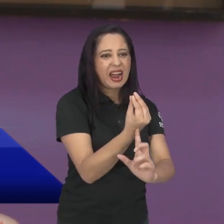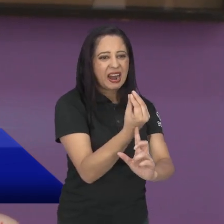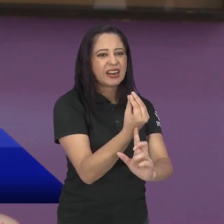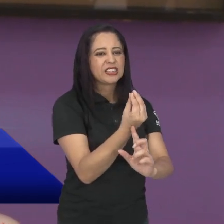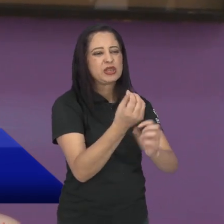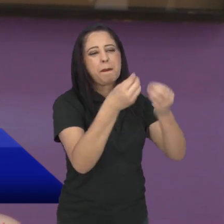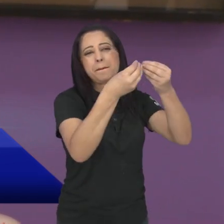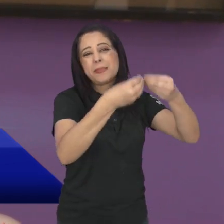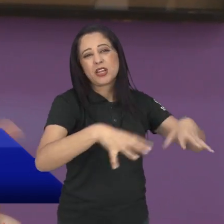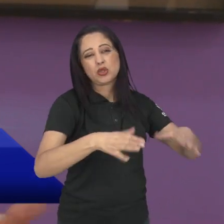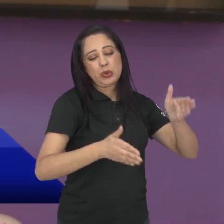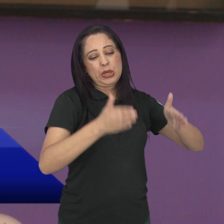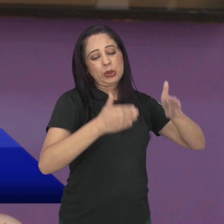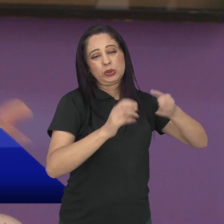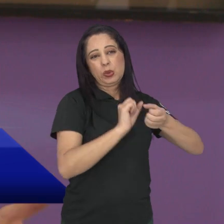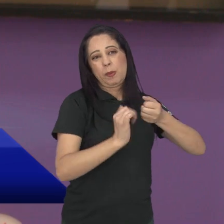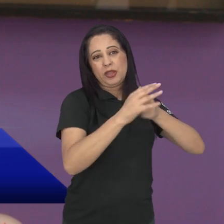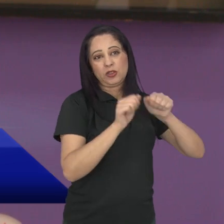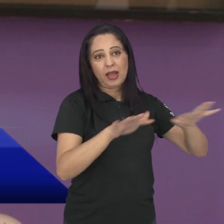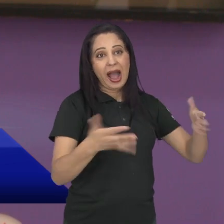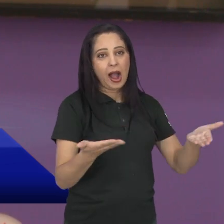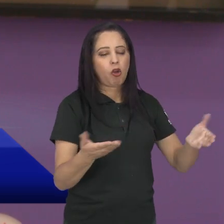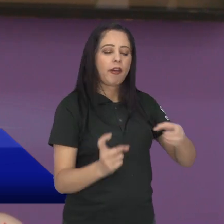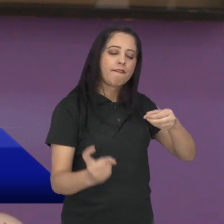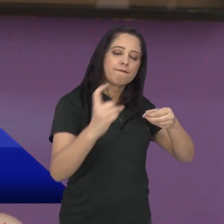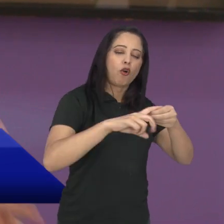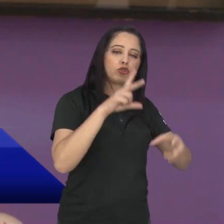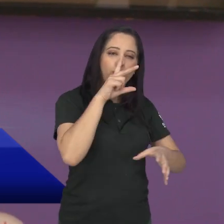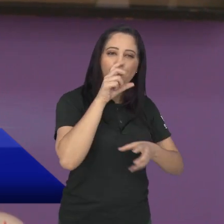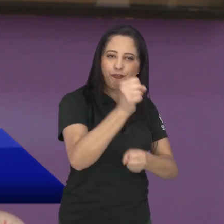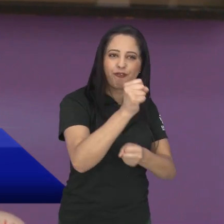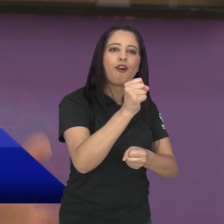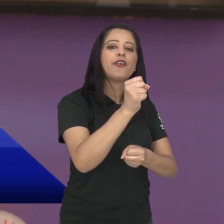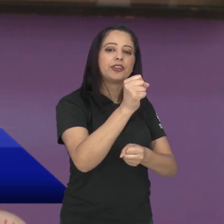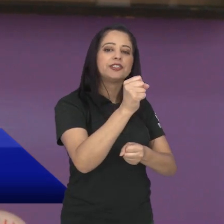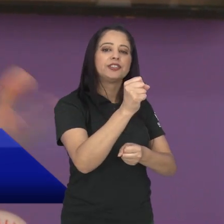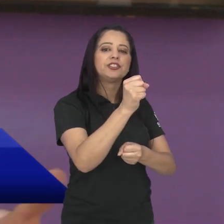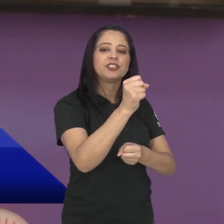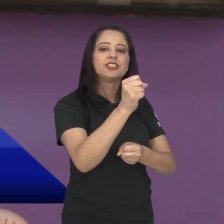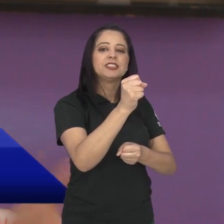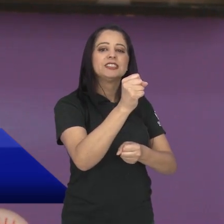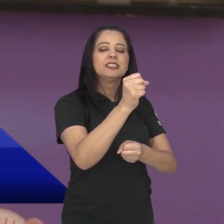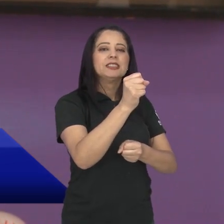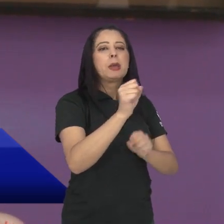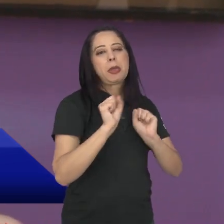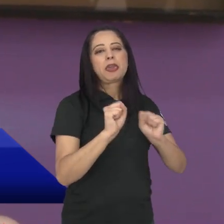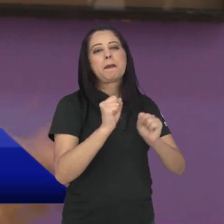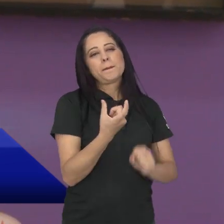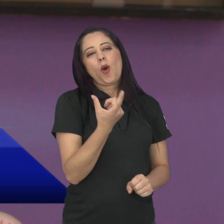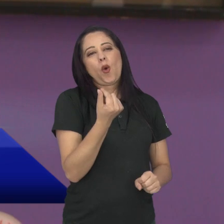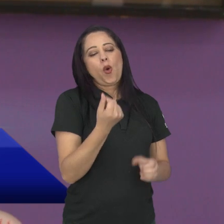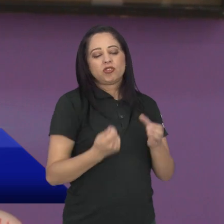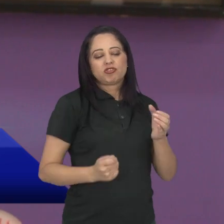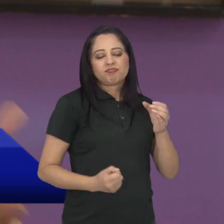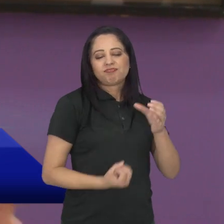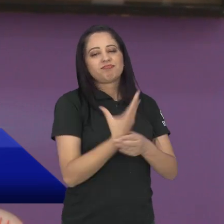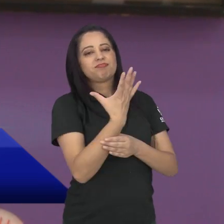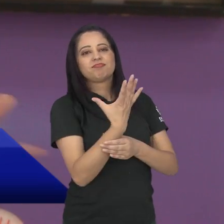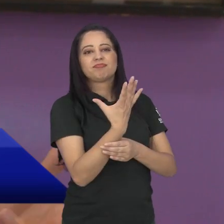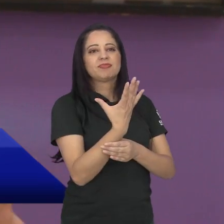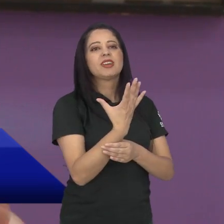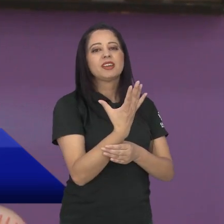com toda a força, onde os artistas e produtores terão recursos para criar a sua produção, para poder